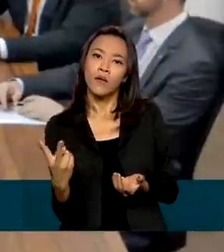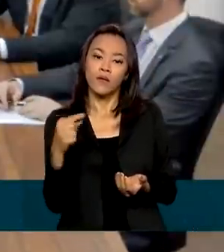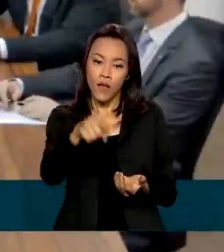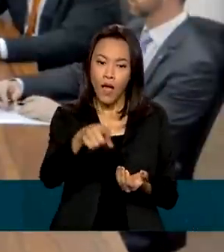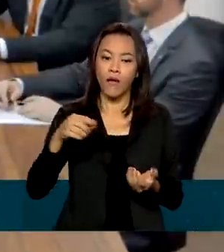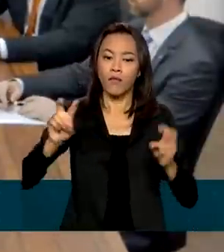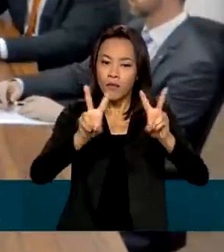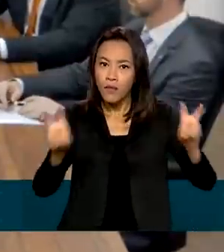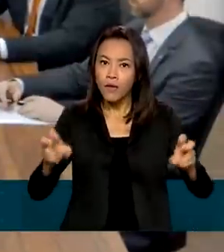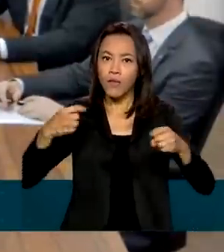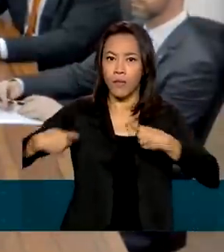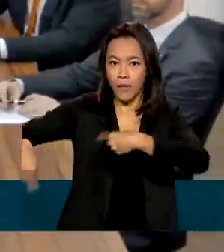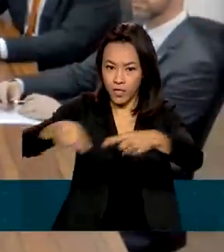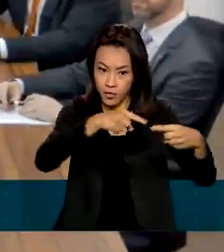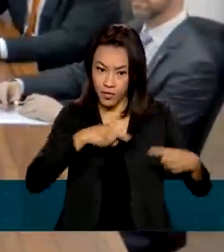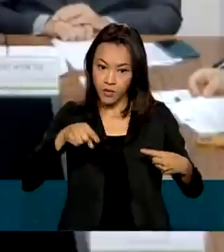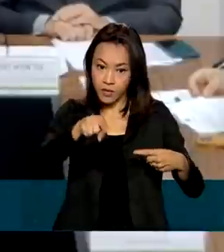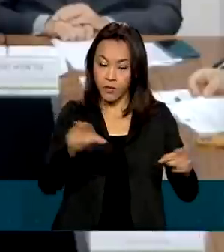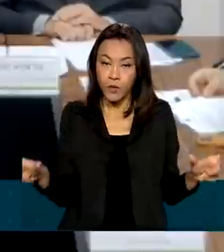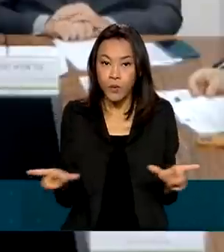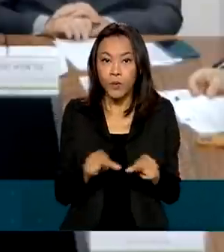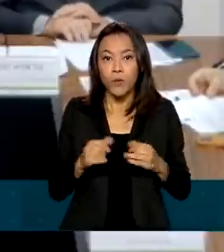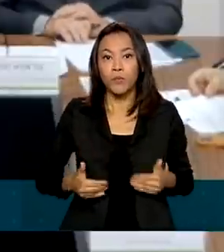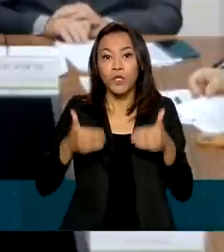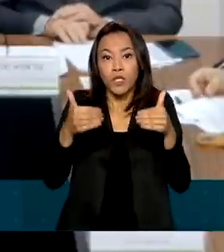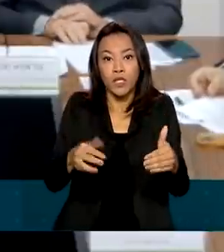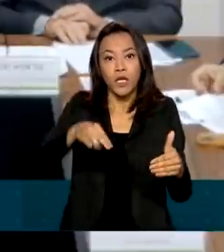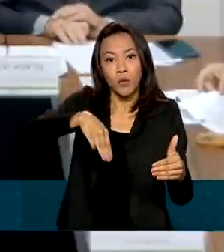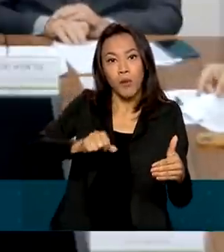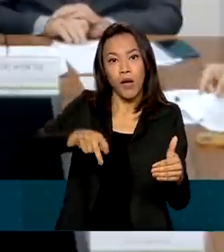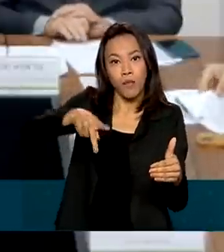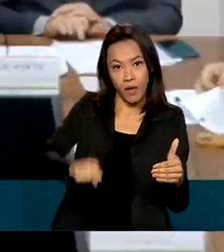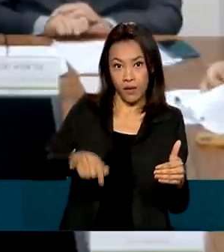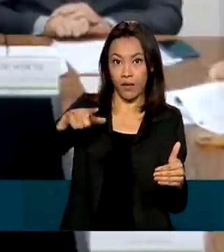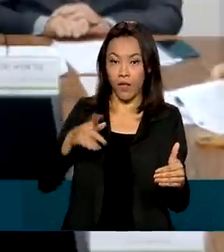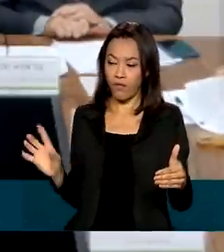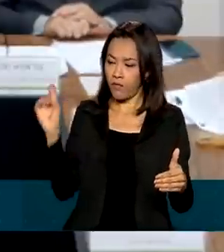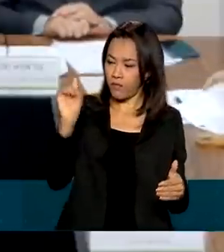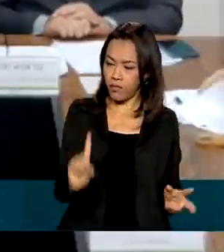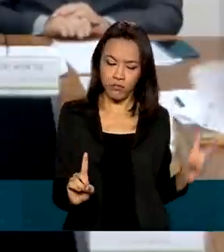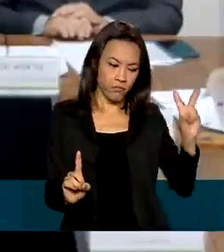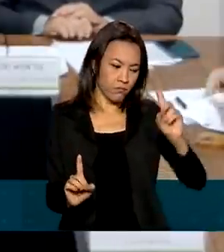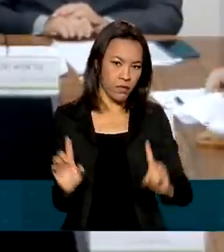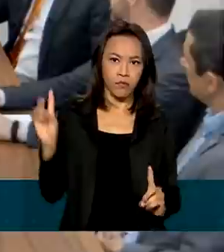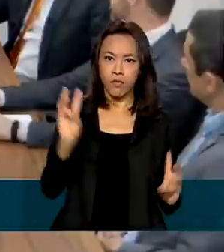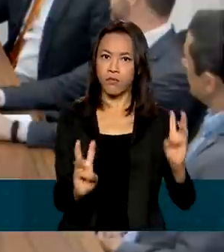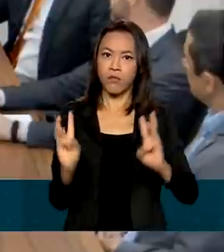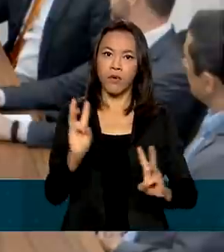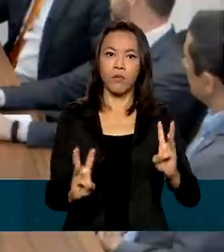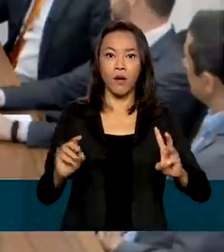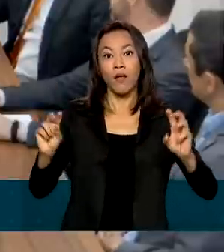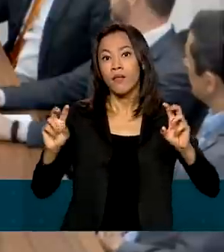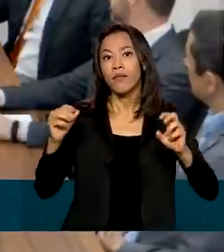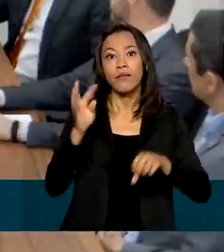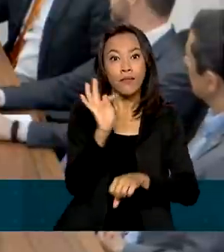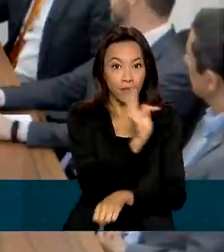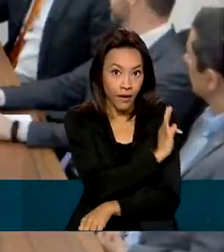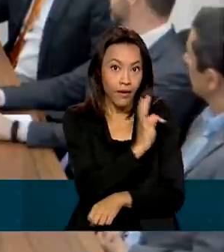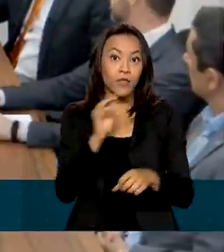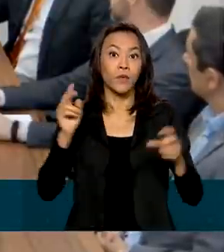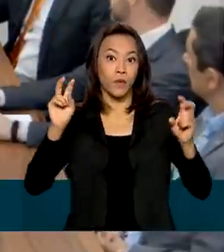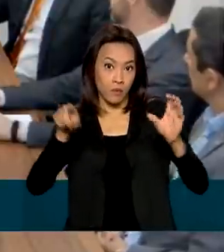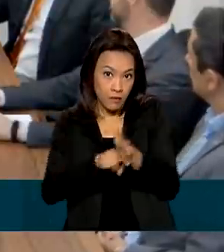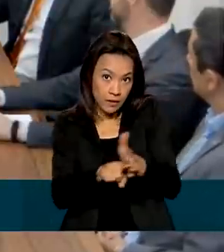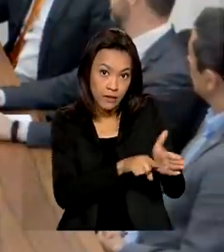Ministério da Agricultura, Pecuária e Abastecimento, que contou com a participação de técnicos e pesquisadores do tema. O solo é, sem dúvida